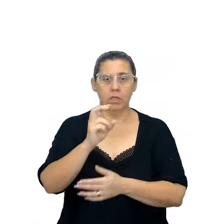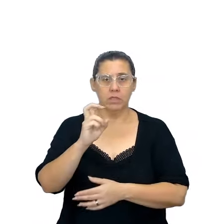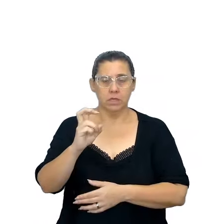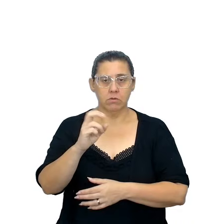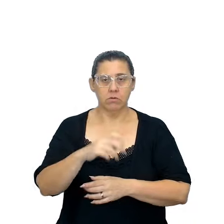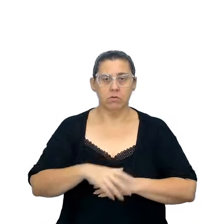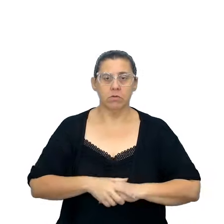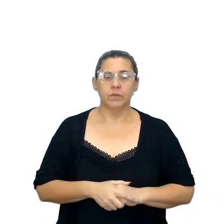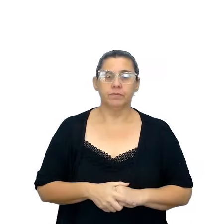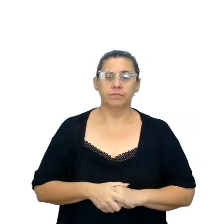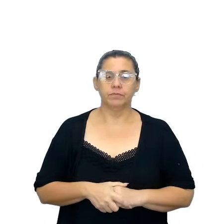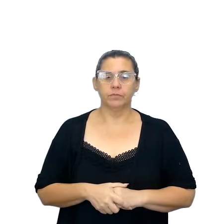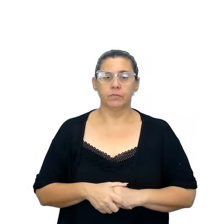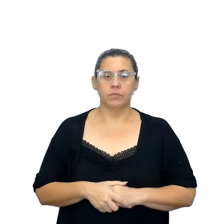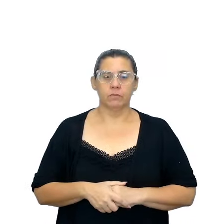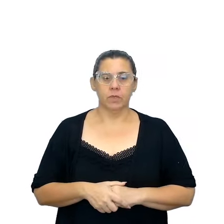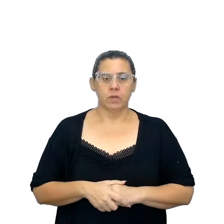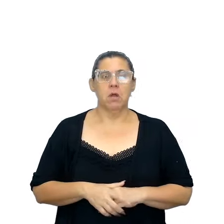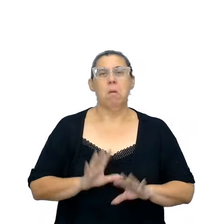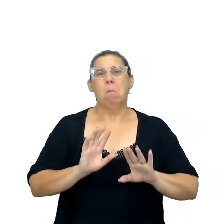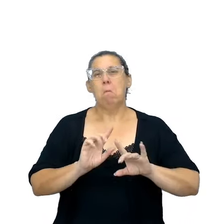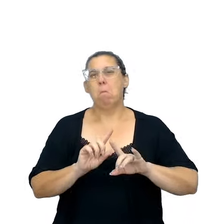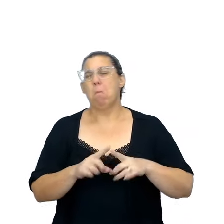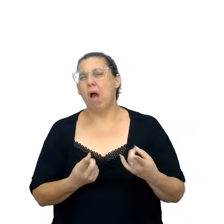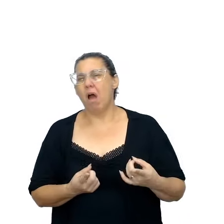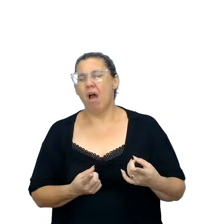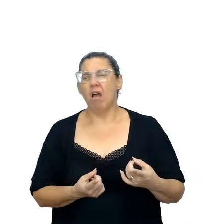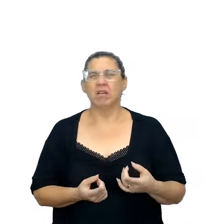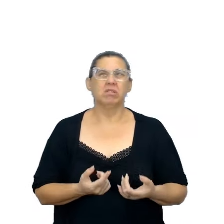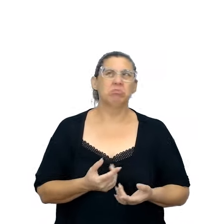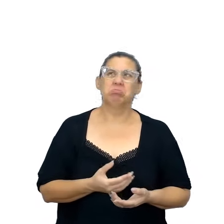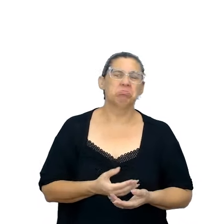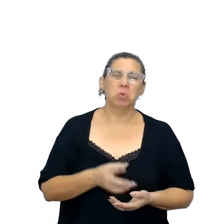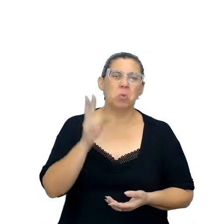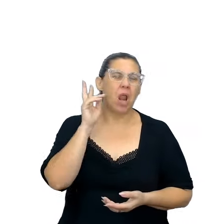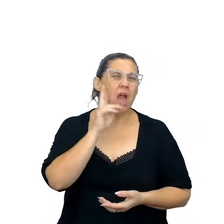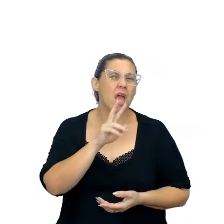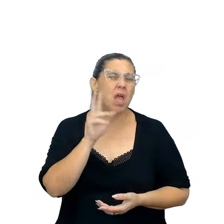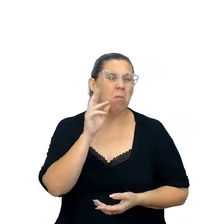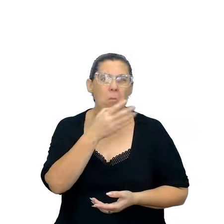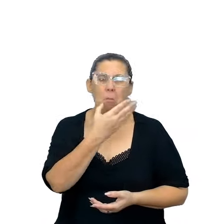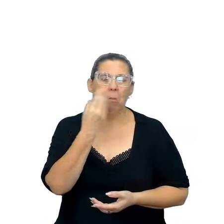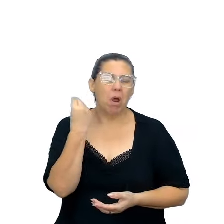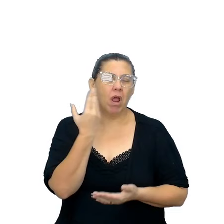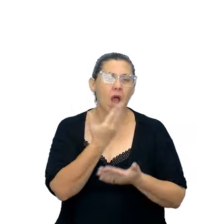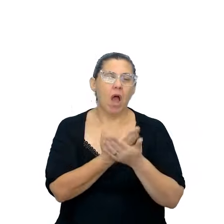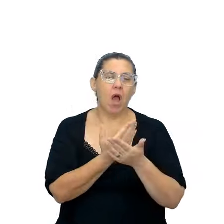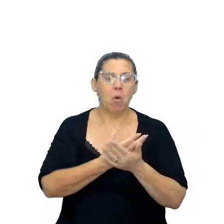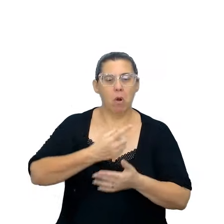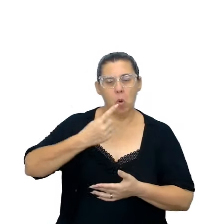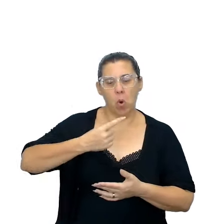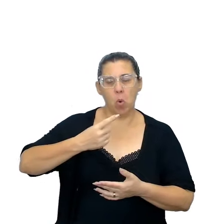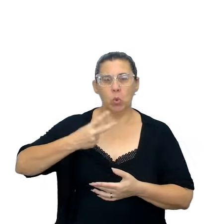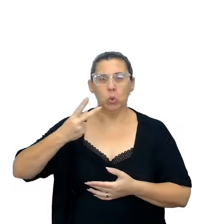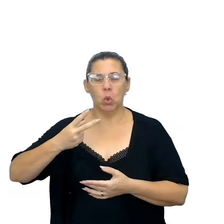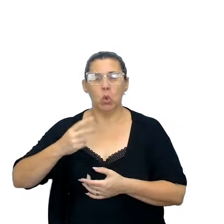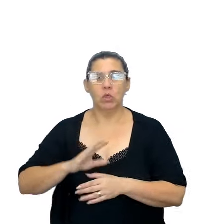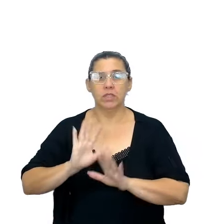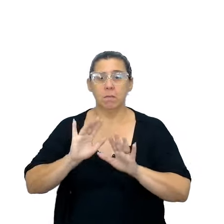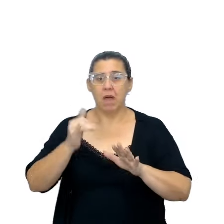mas faz tempo que eu não vejo a primeira aula nem a segunda, então, se vocês escreverem um quadro, né, às vezes um papel,